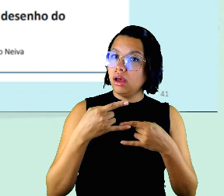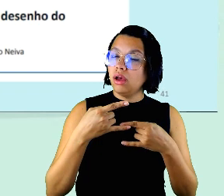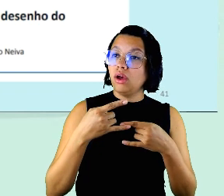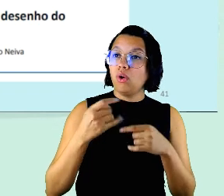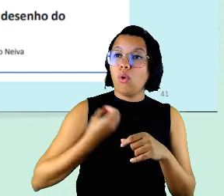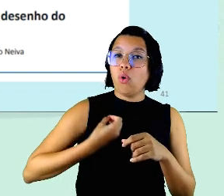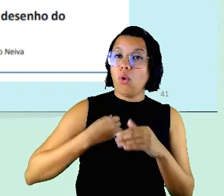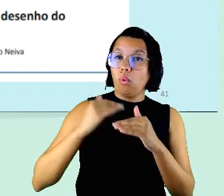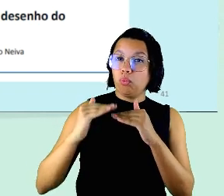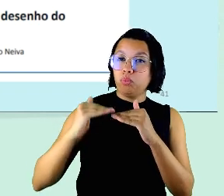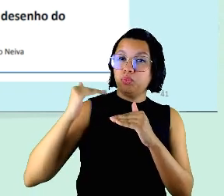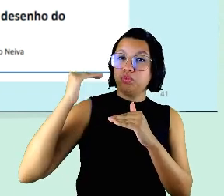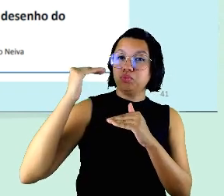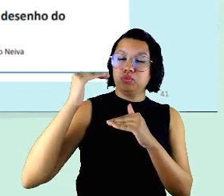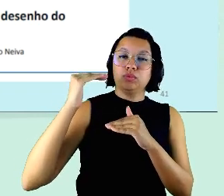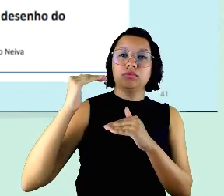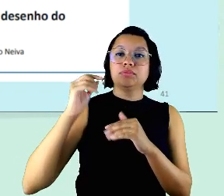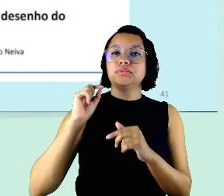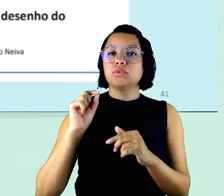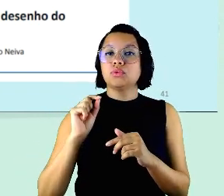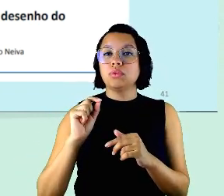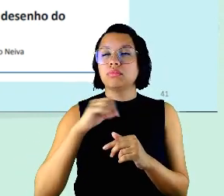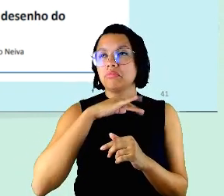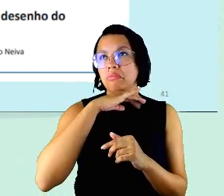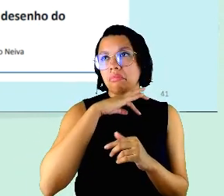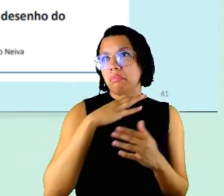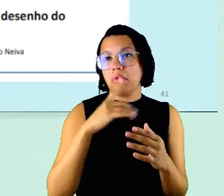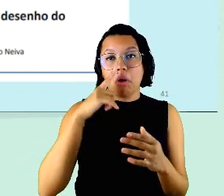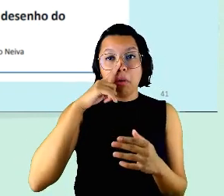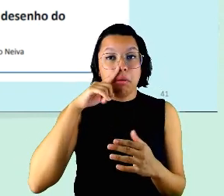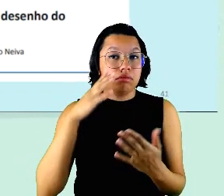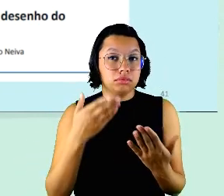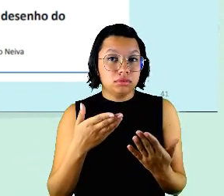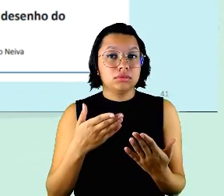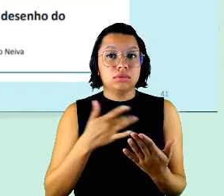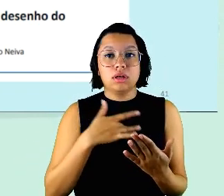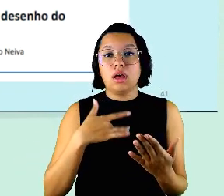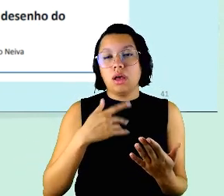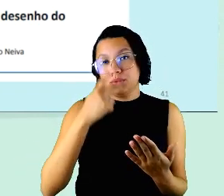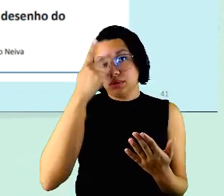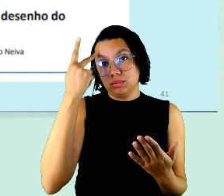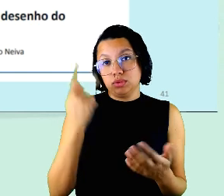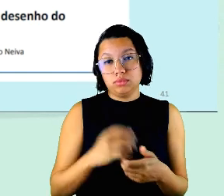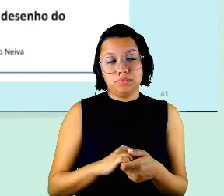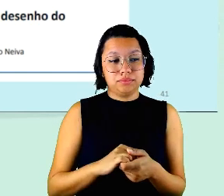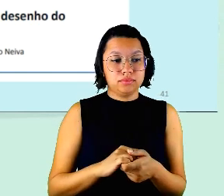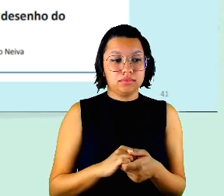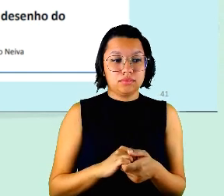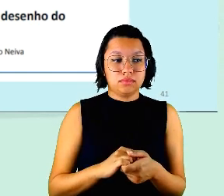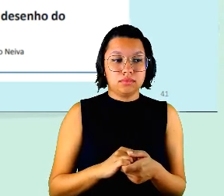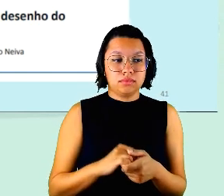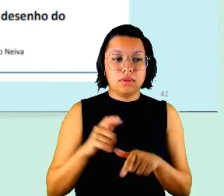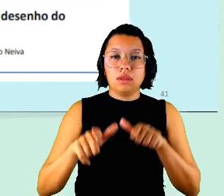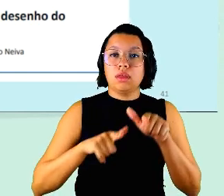aos malefícios ou os riscos à saúde das pessoas e à produtividade